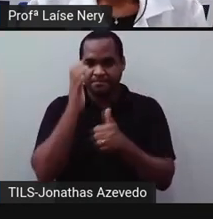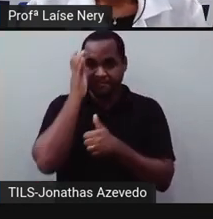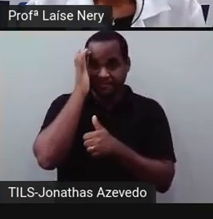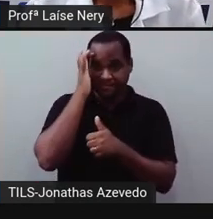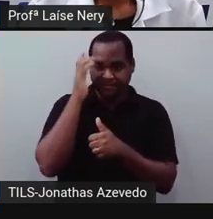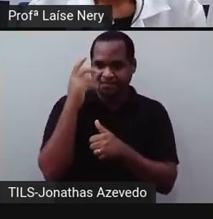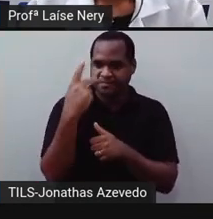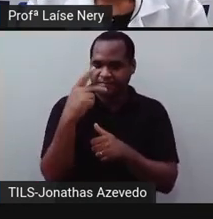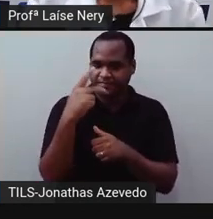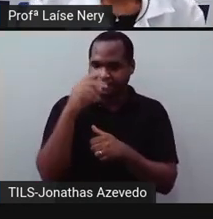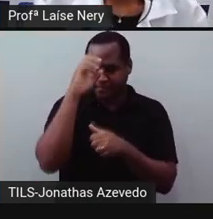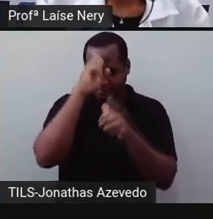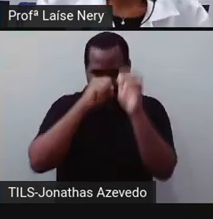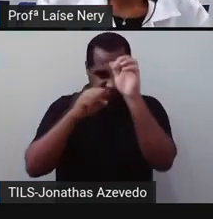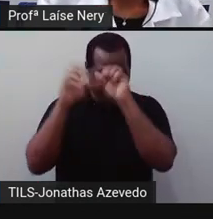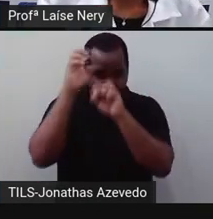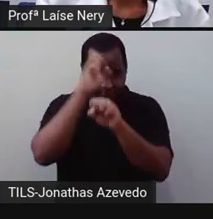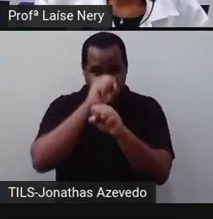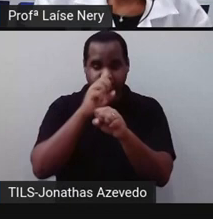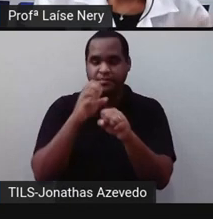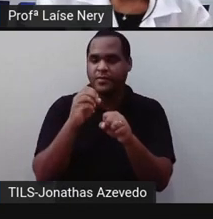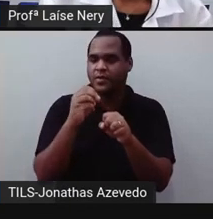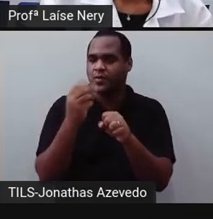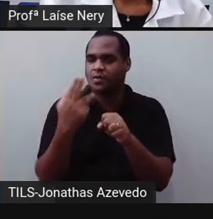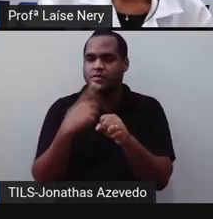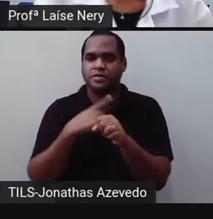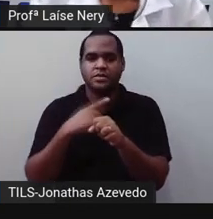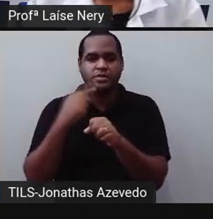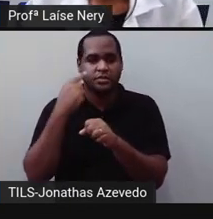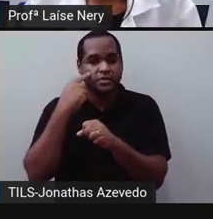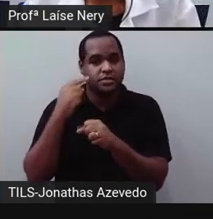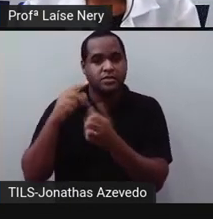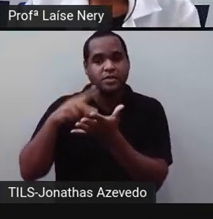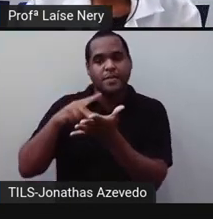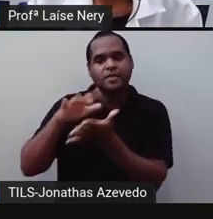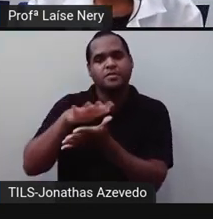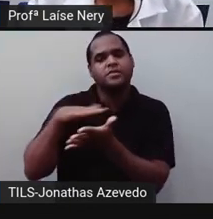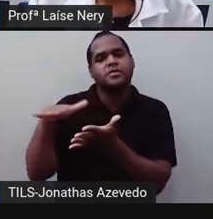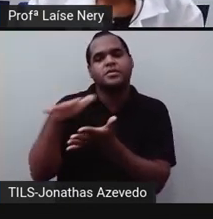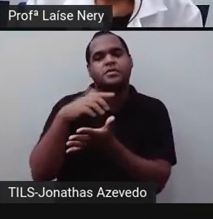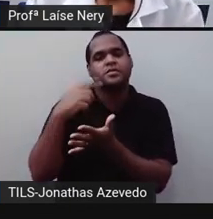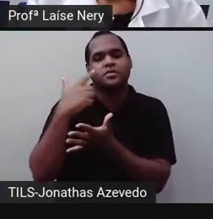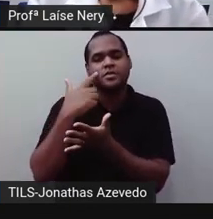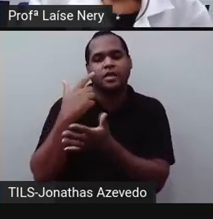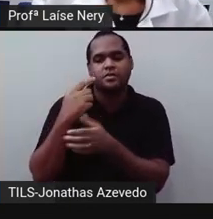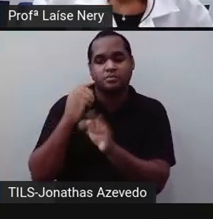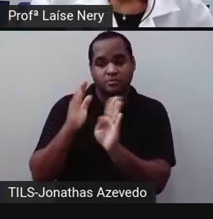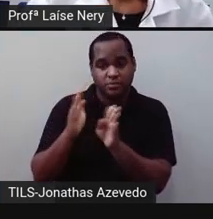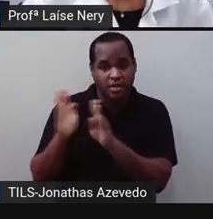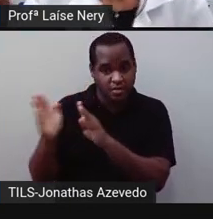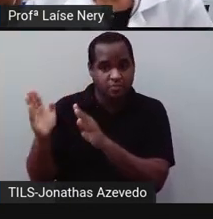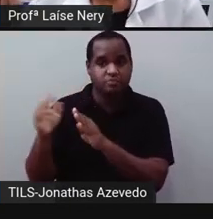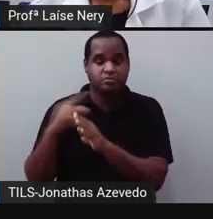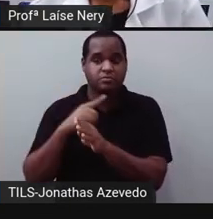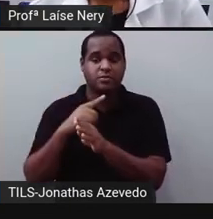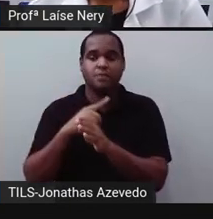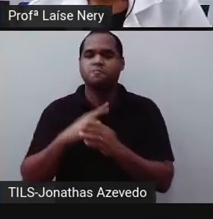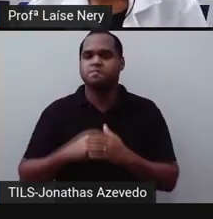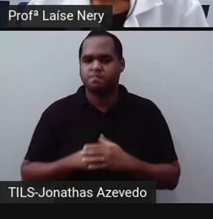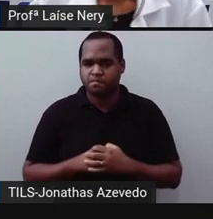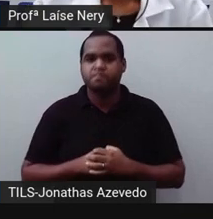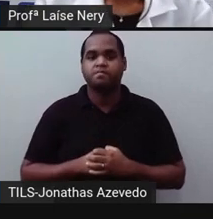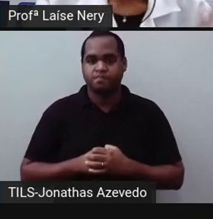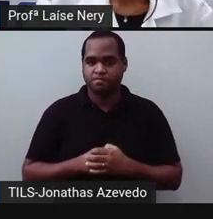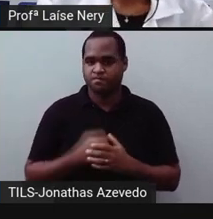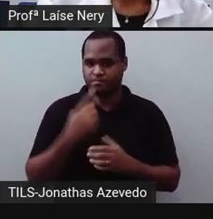aprender, então, a classificá-los em poliedros e corpos redondos? Olha, você talvez não saiba